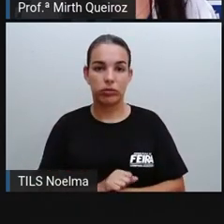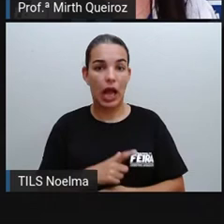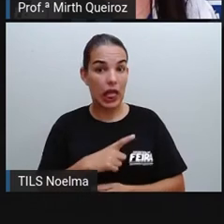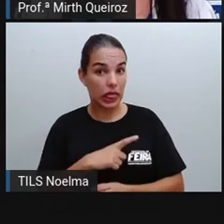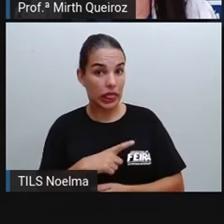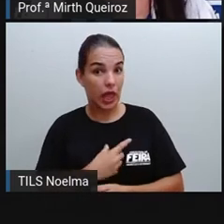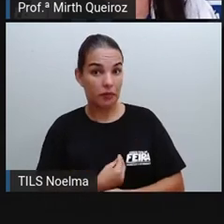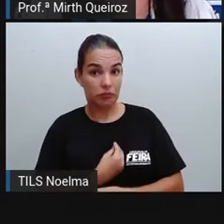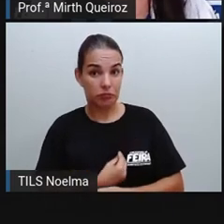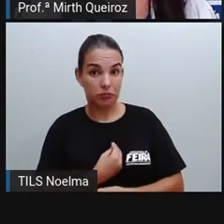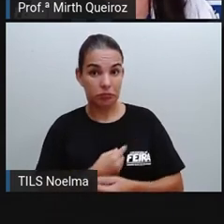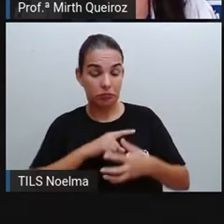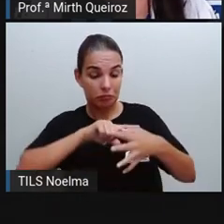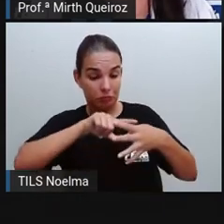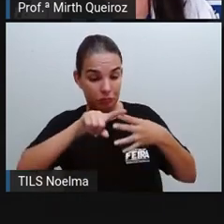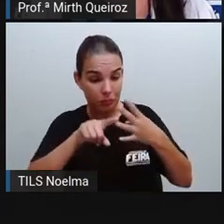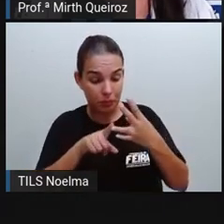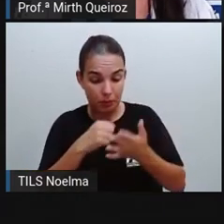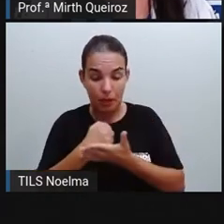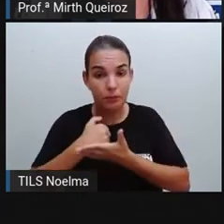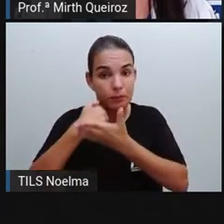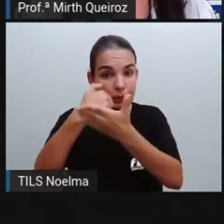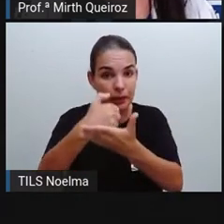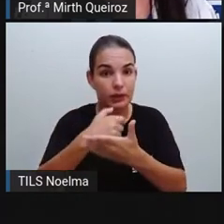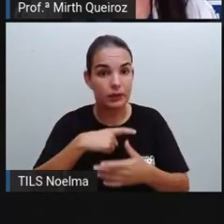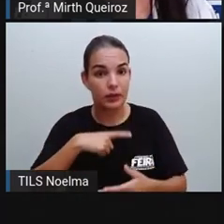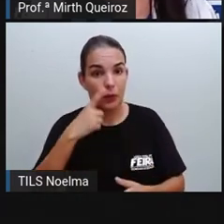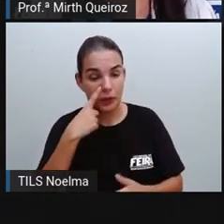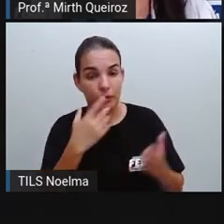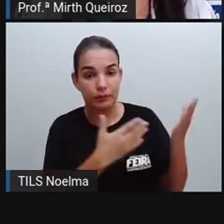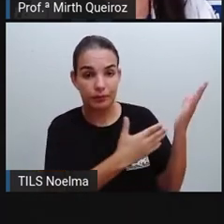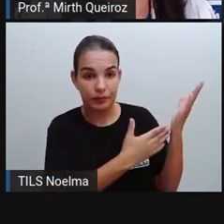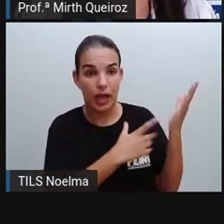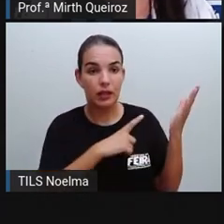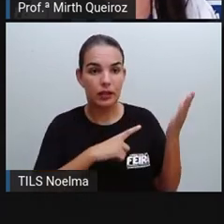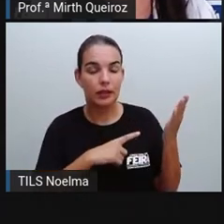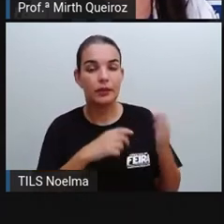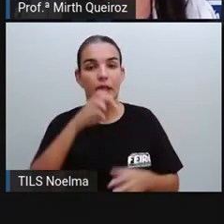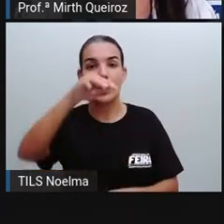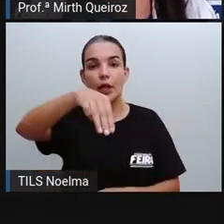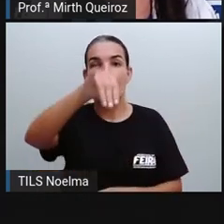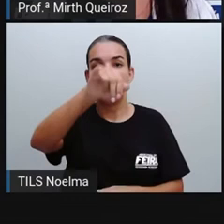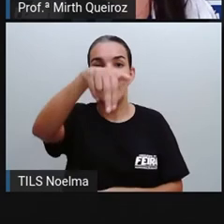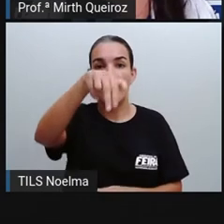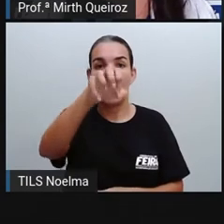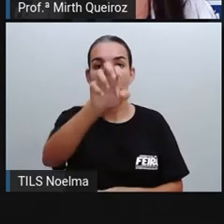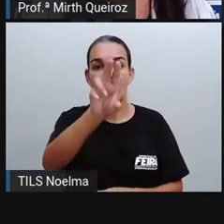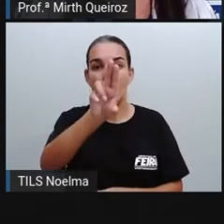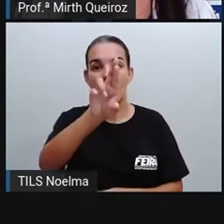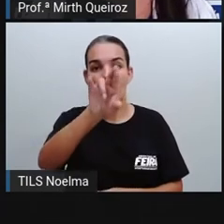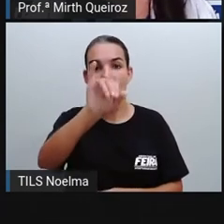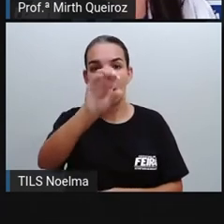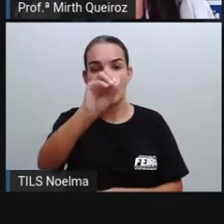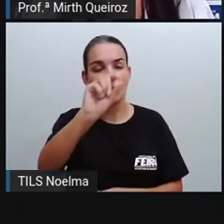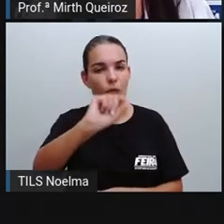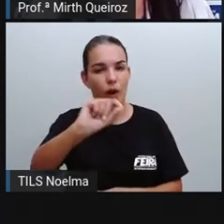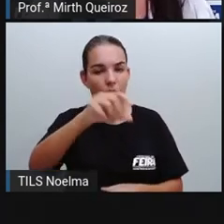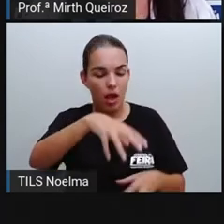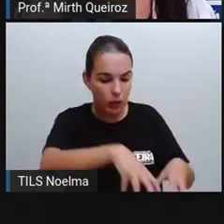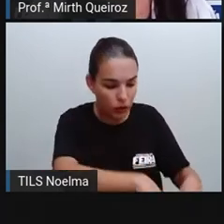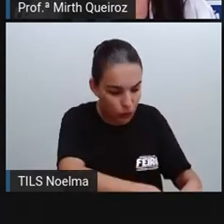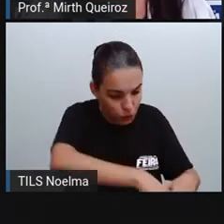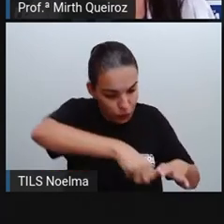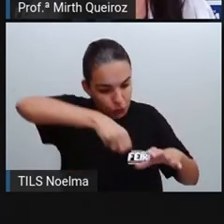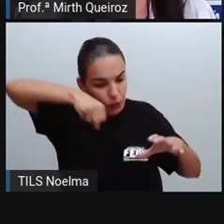Existem vários tipos de matérias-primas, como a gente viu, né? Há os minérios, que são extraídos do solo, como é o caso do ouro, diamante,